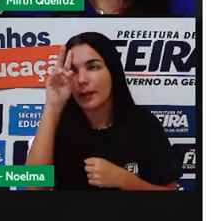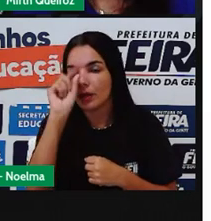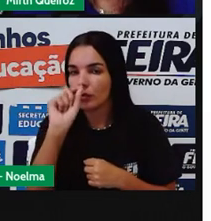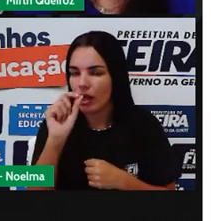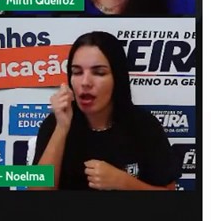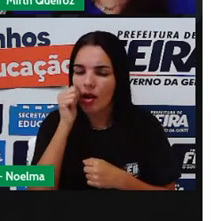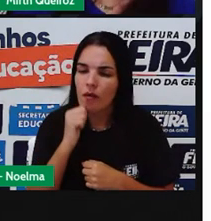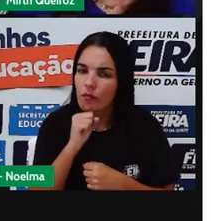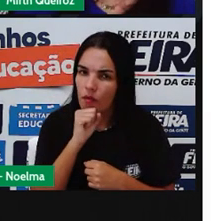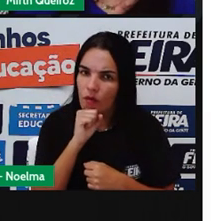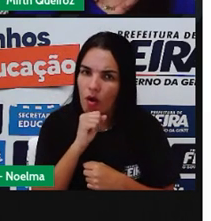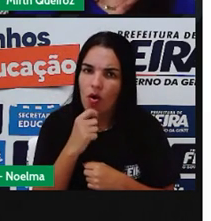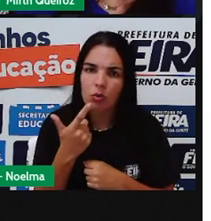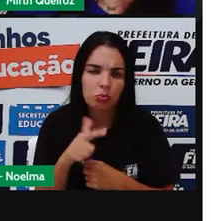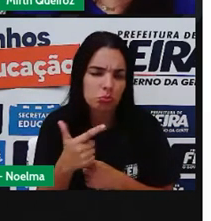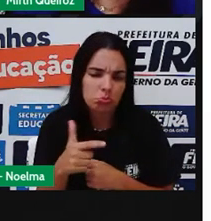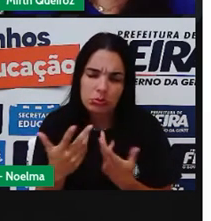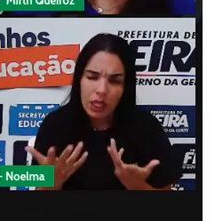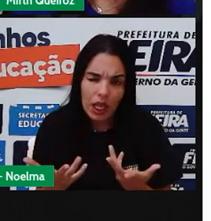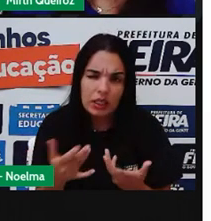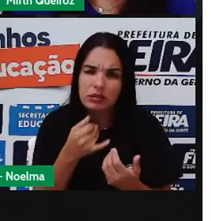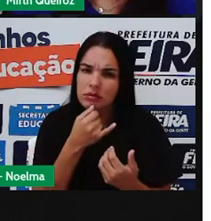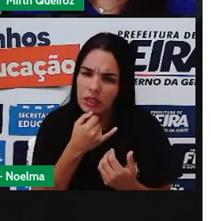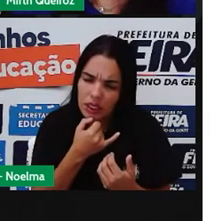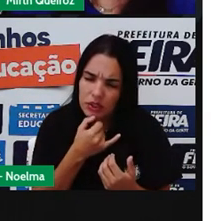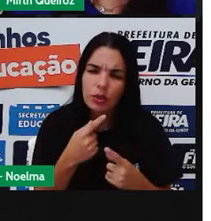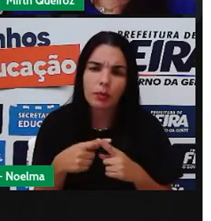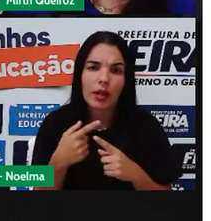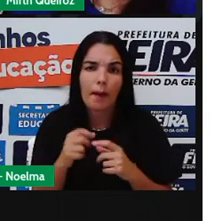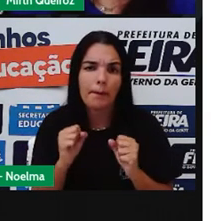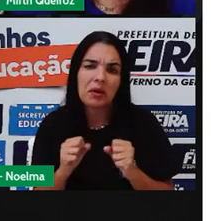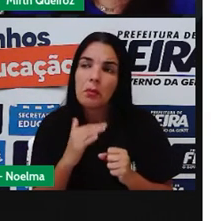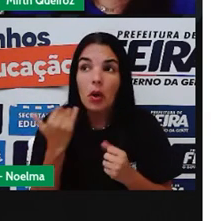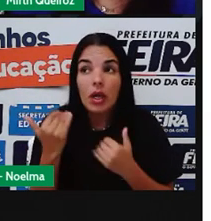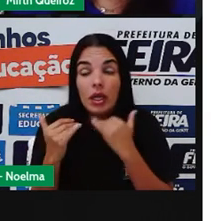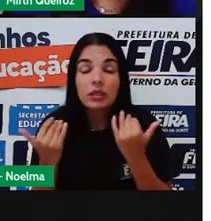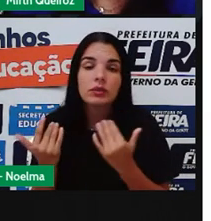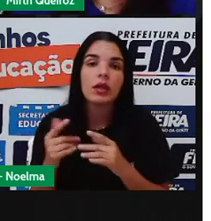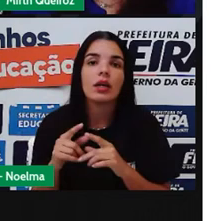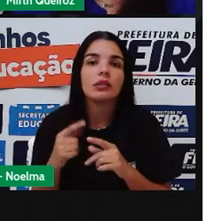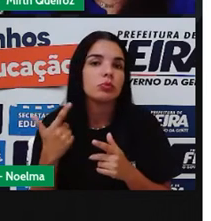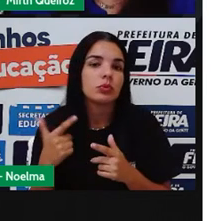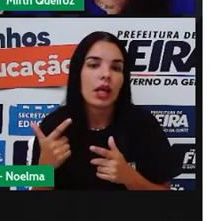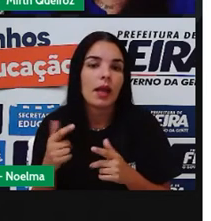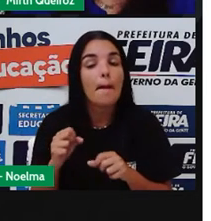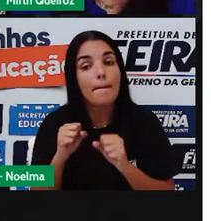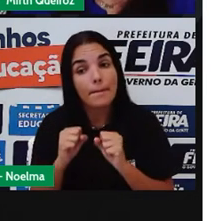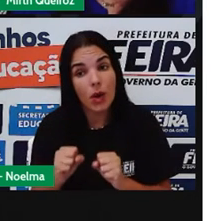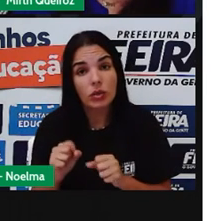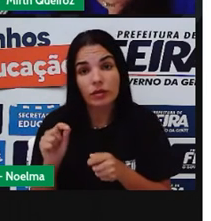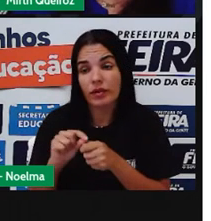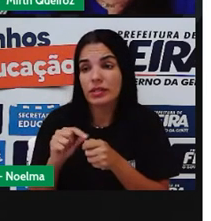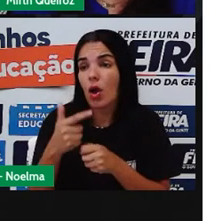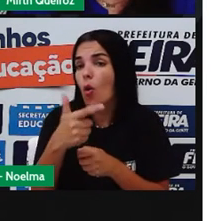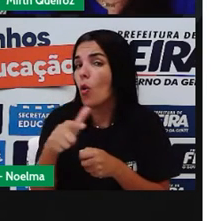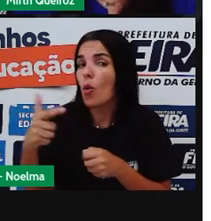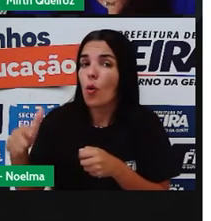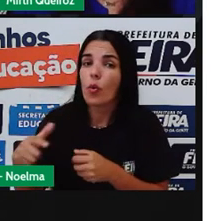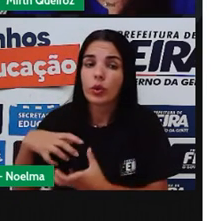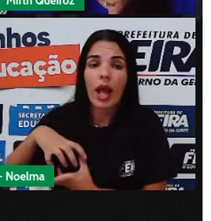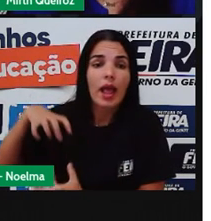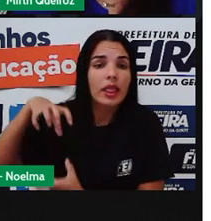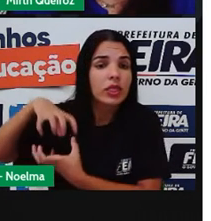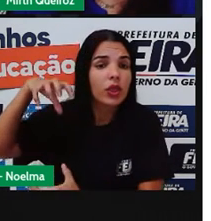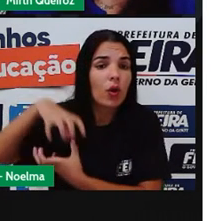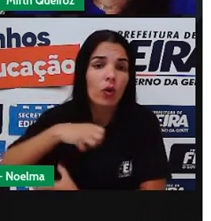Avós né Infelizmente Não tem aí A presença dos avós Vocês podem fazer com idosos Que vocês